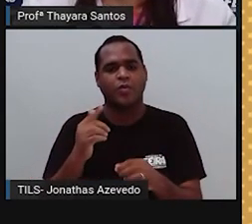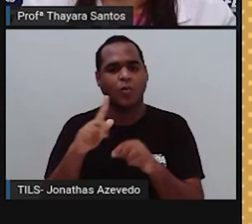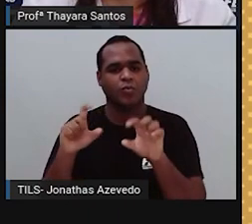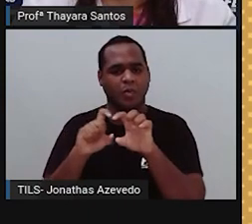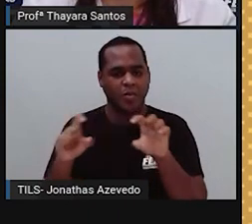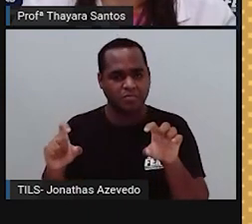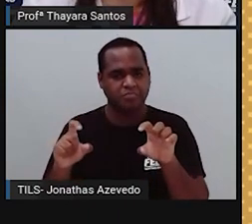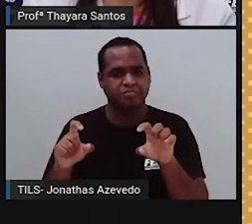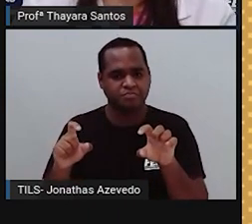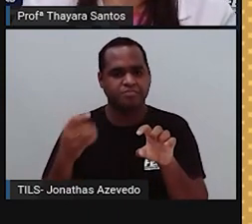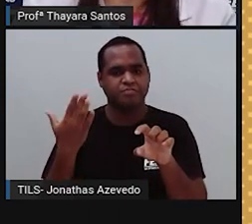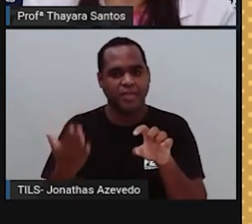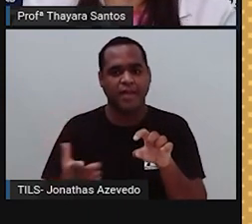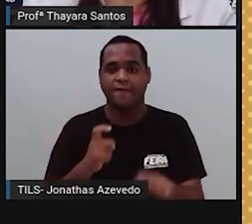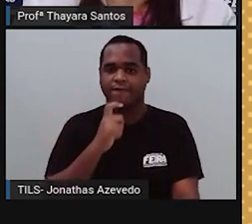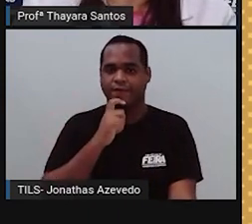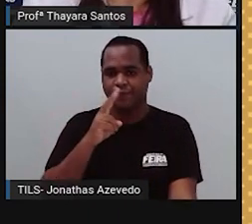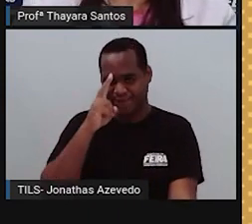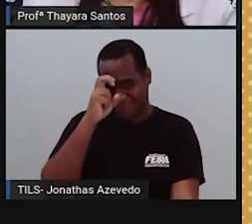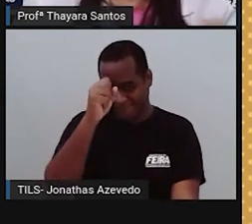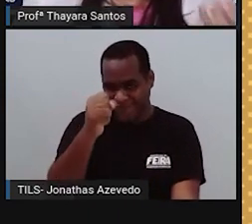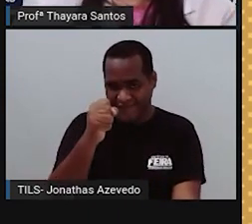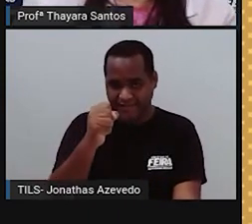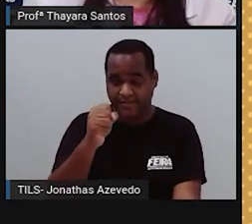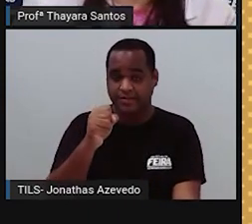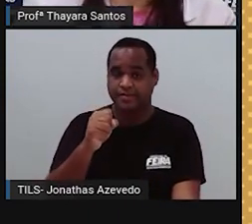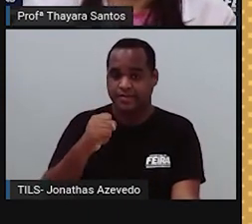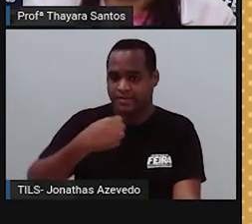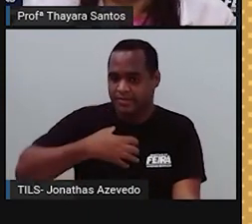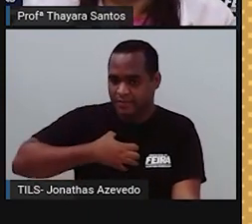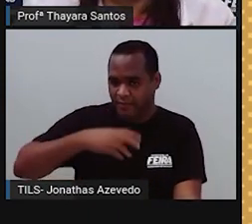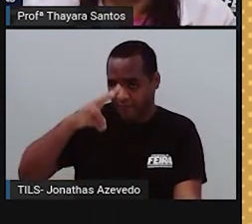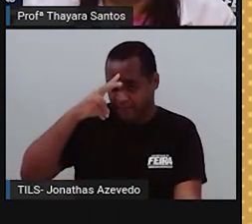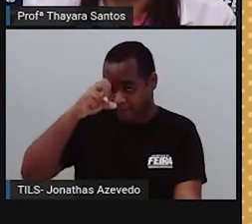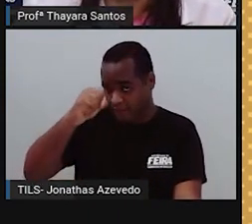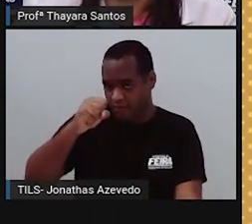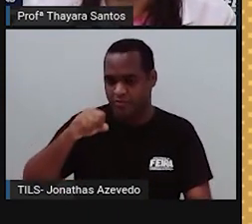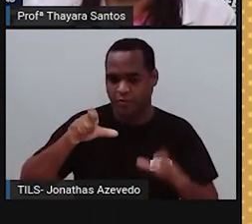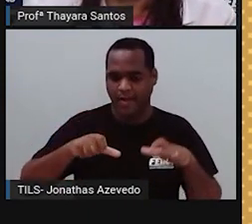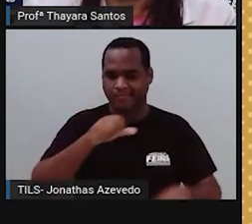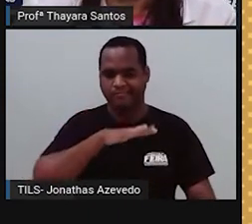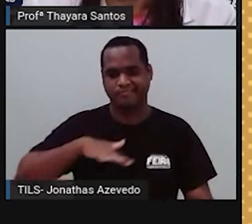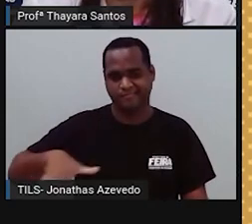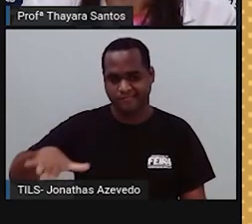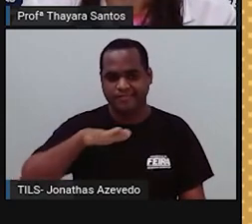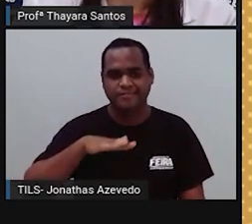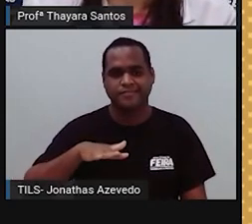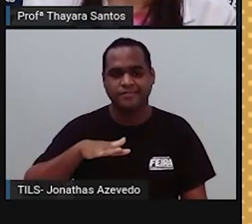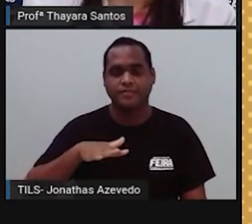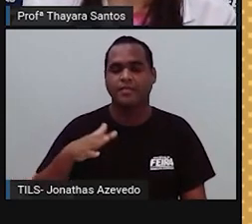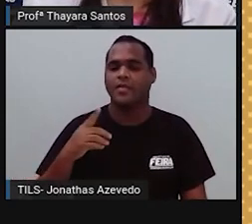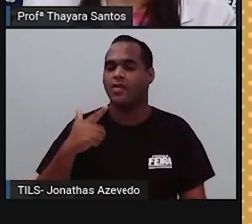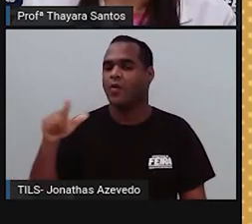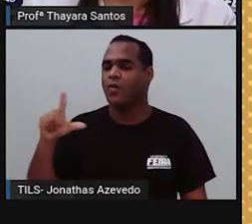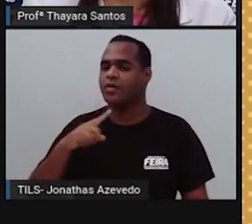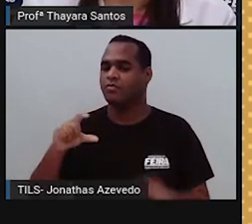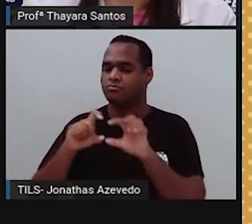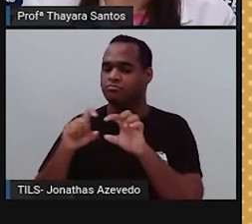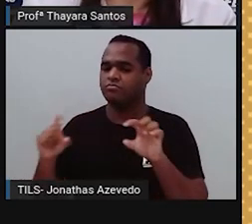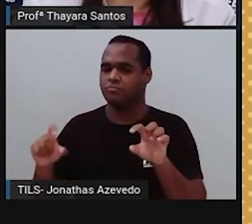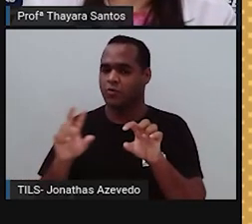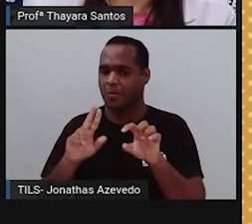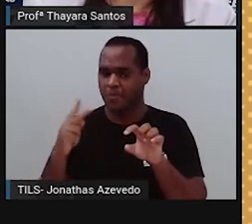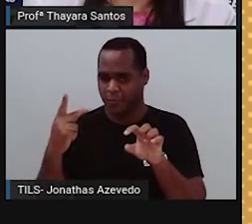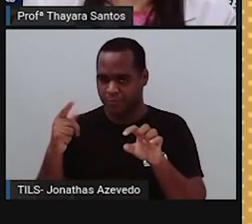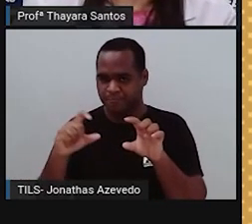responsável pelo frio, perceber a sensação de frio do ambiente. O corpúsculo de Valter-Passini,